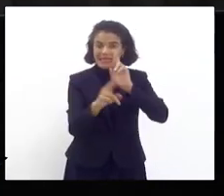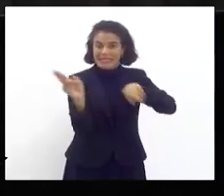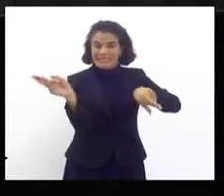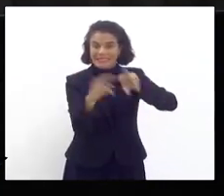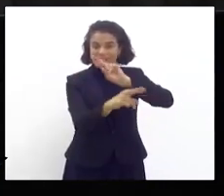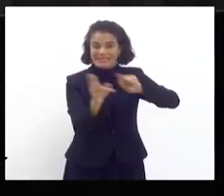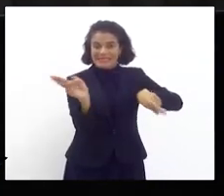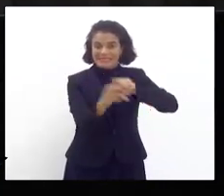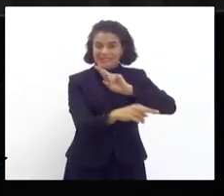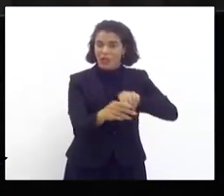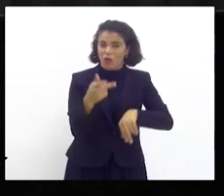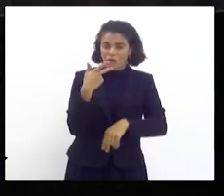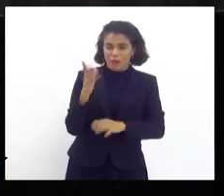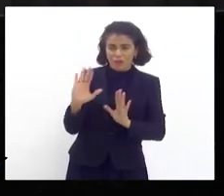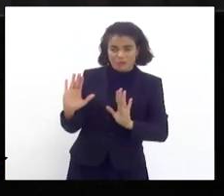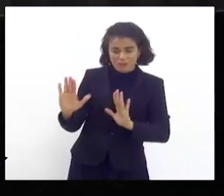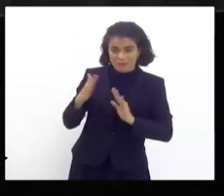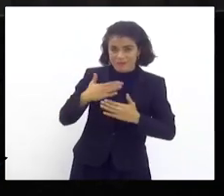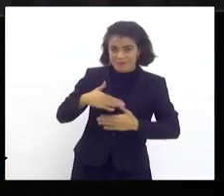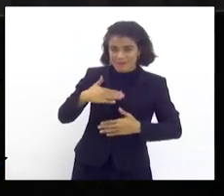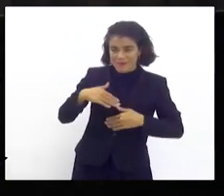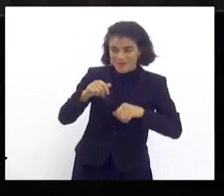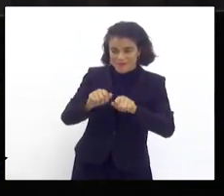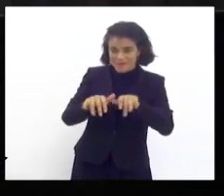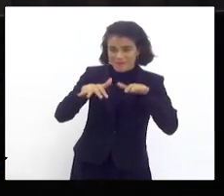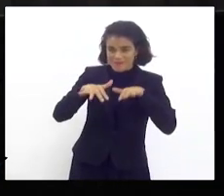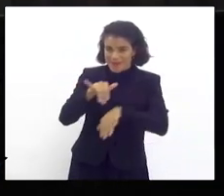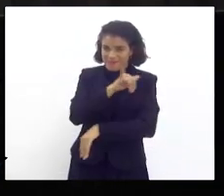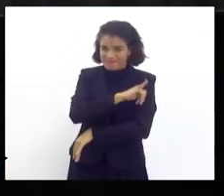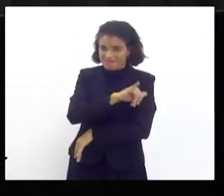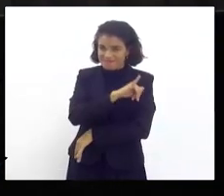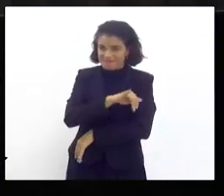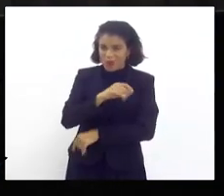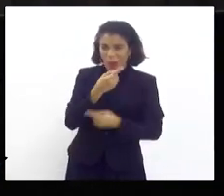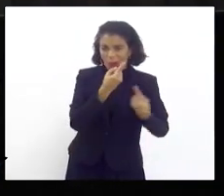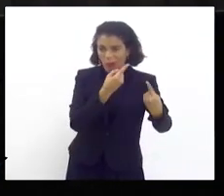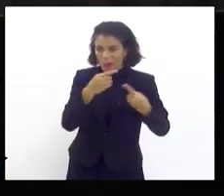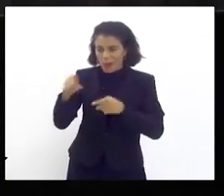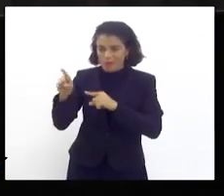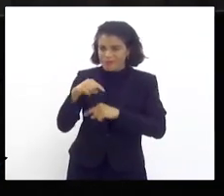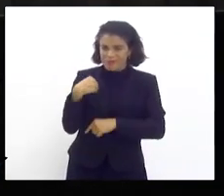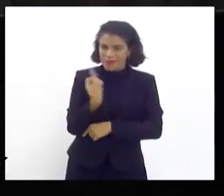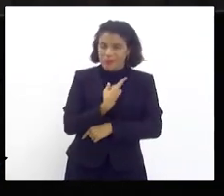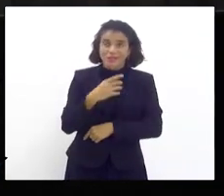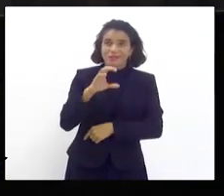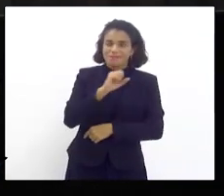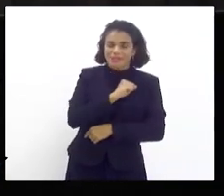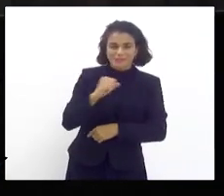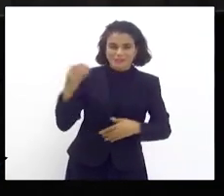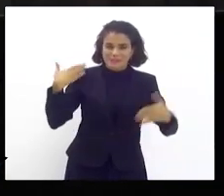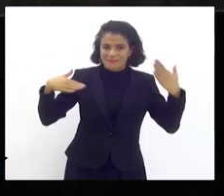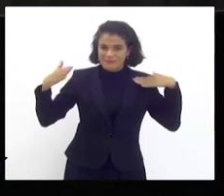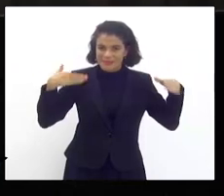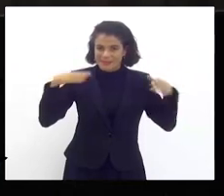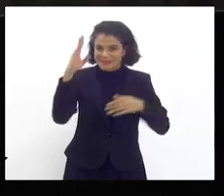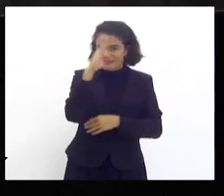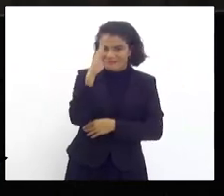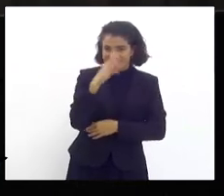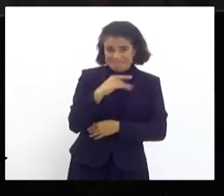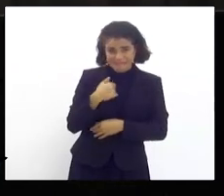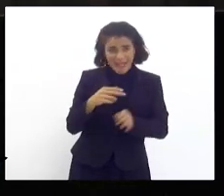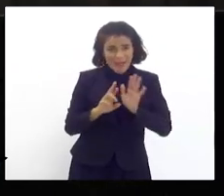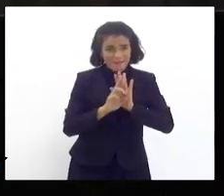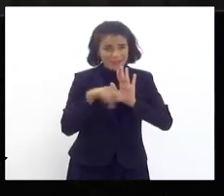de forma nenhuma o parlamento fluminense tem alguma coisa contra, mas todos nós amamos a Marinha do Brasil, elas não representam,